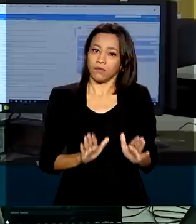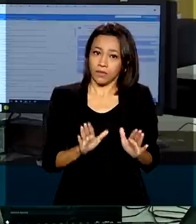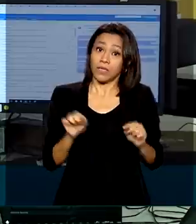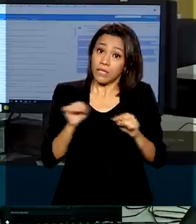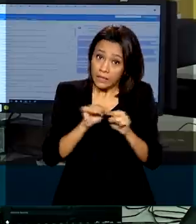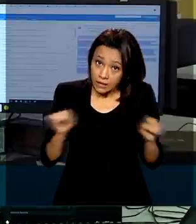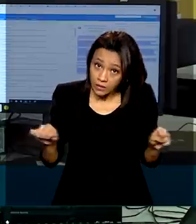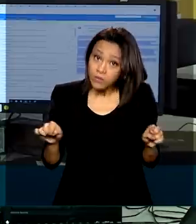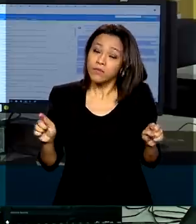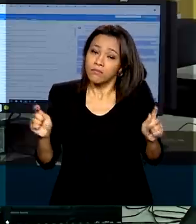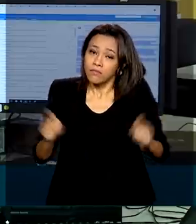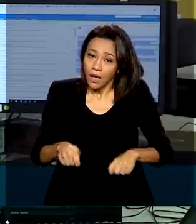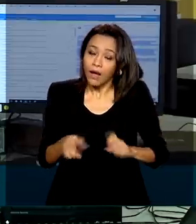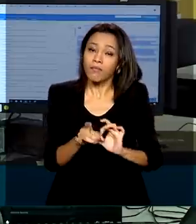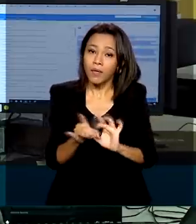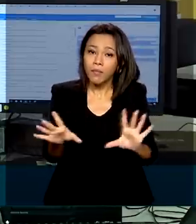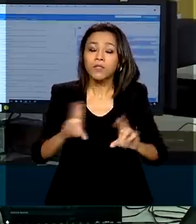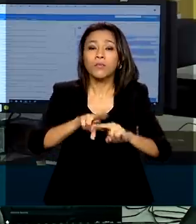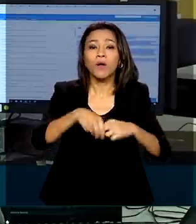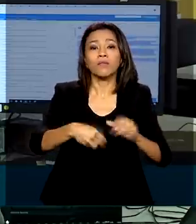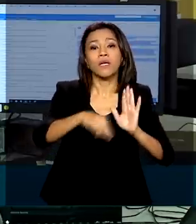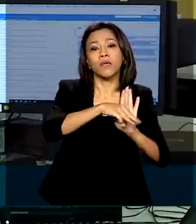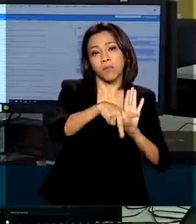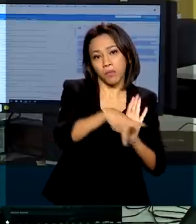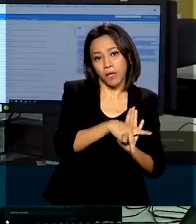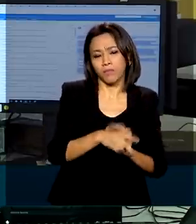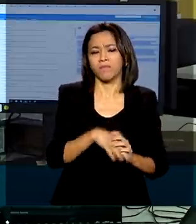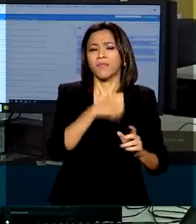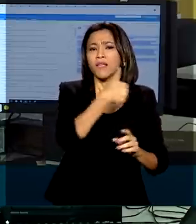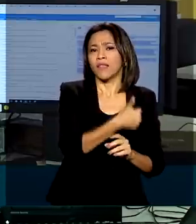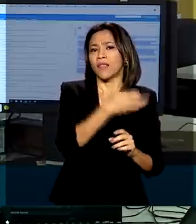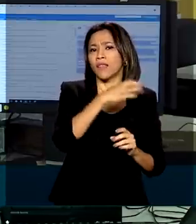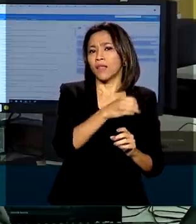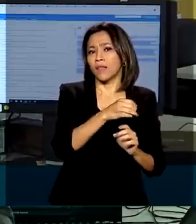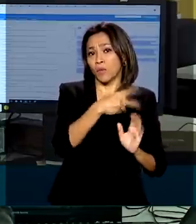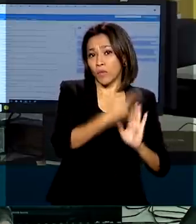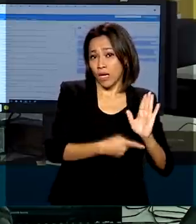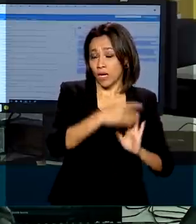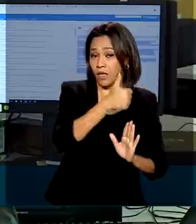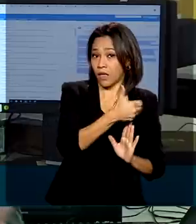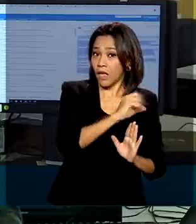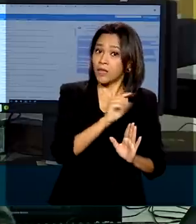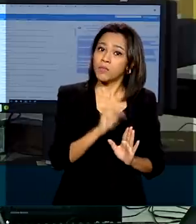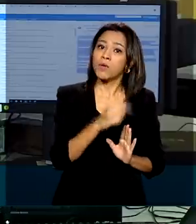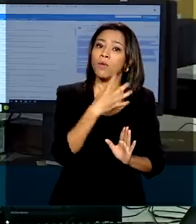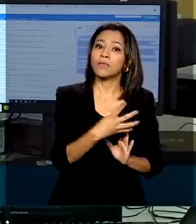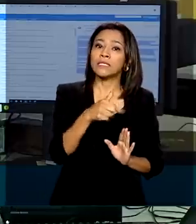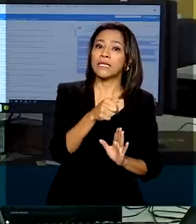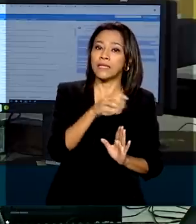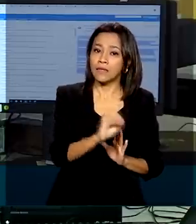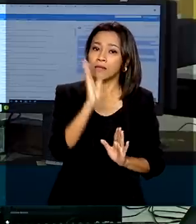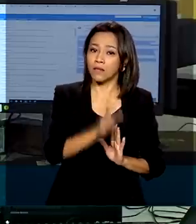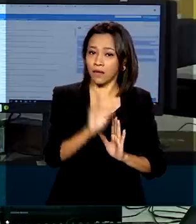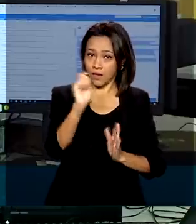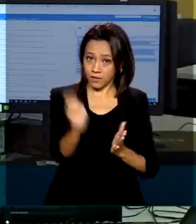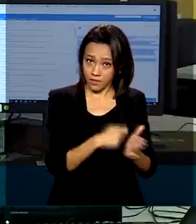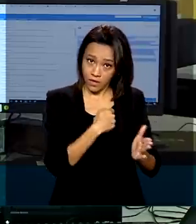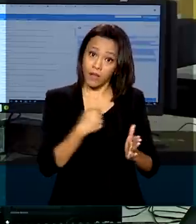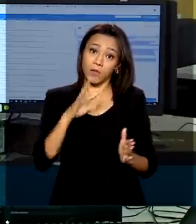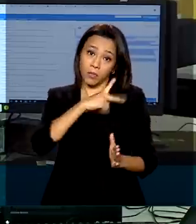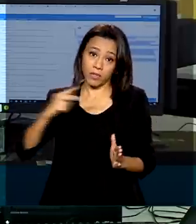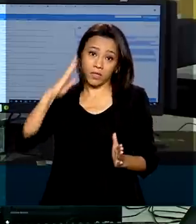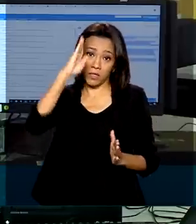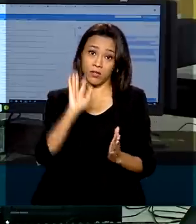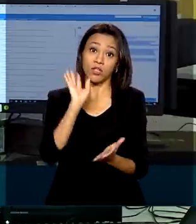são permitidas também pela medida. O decreto 10.470, assinado pelo presidente Jair Bolsonaro e publicado no Diário